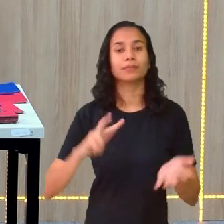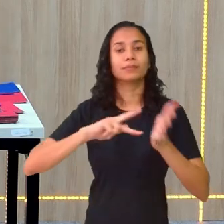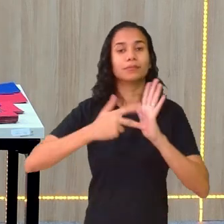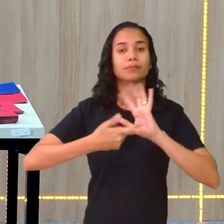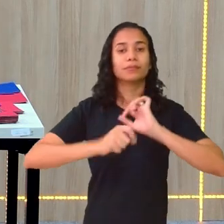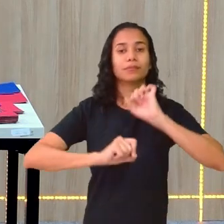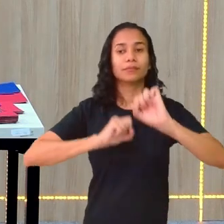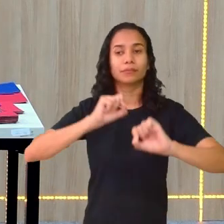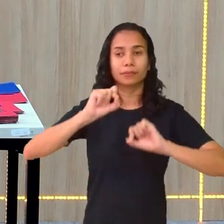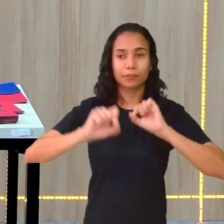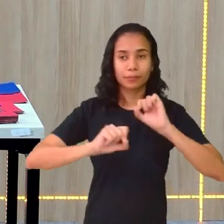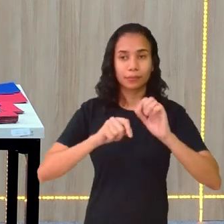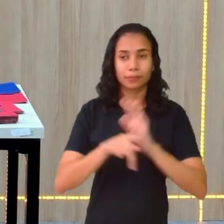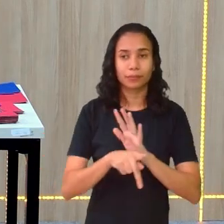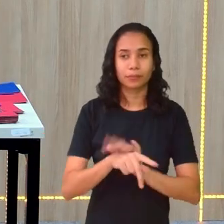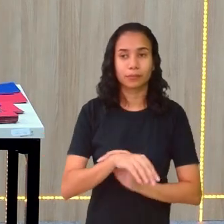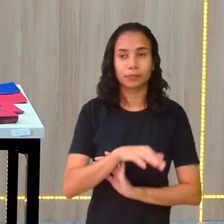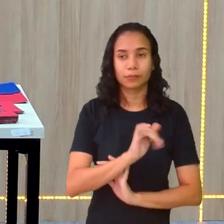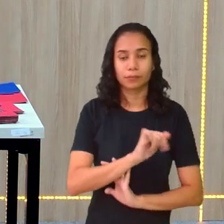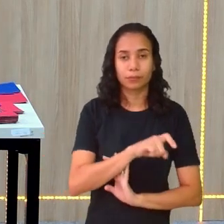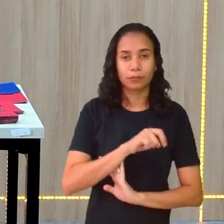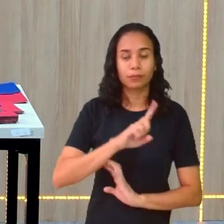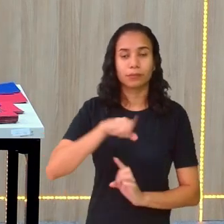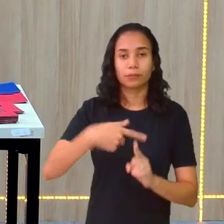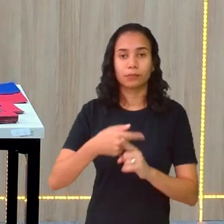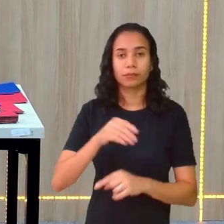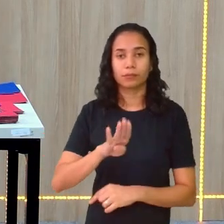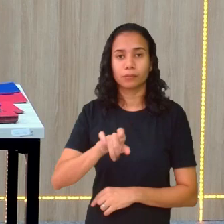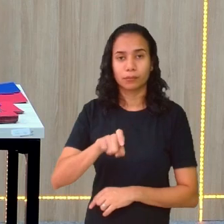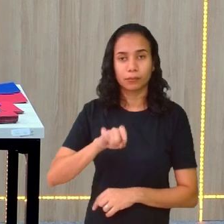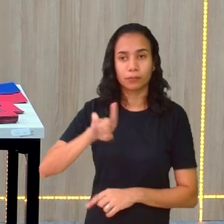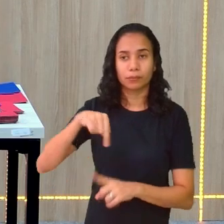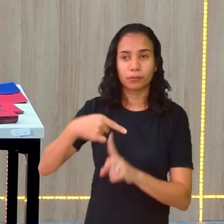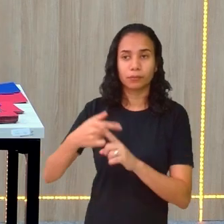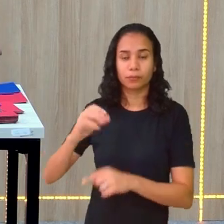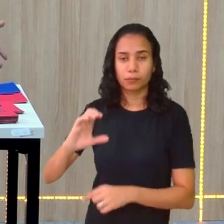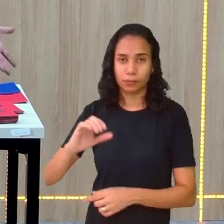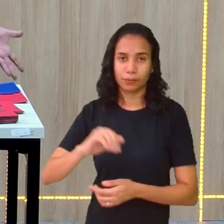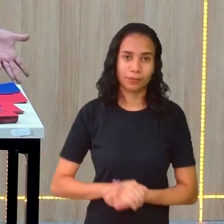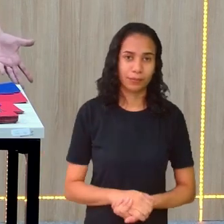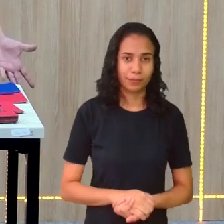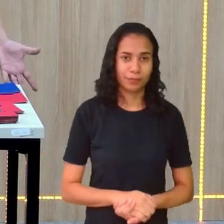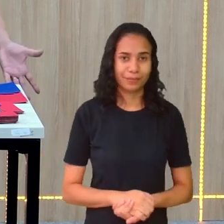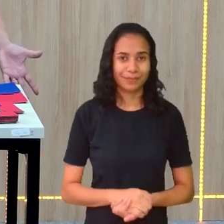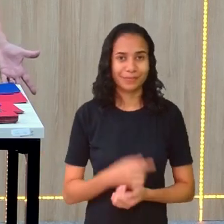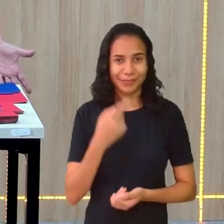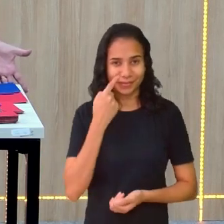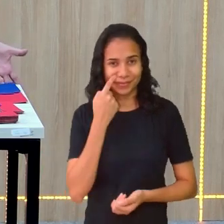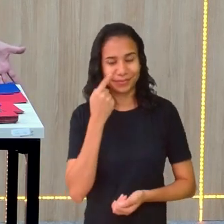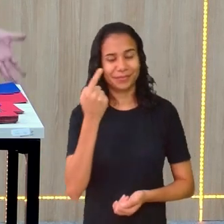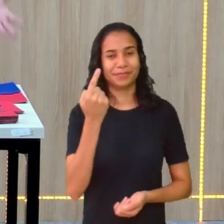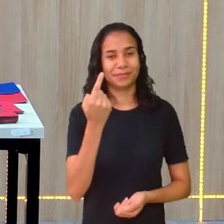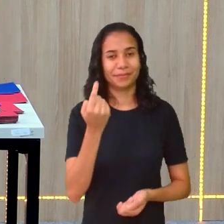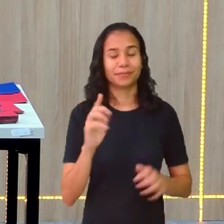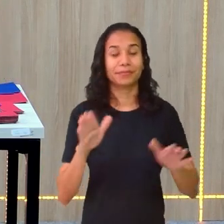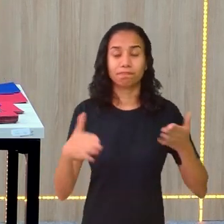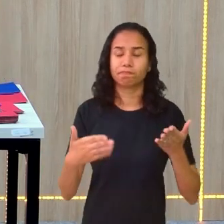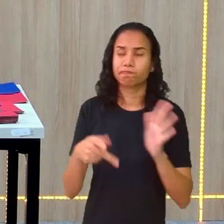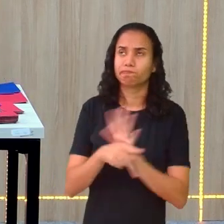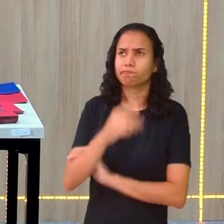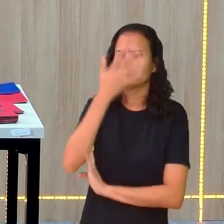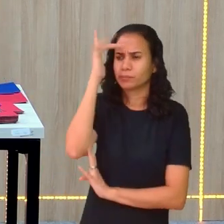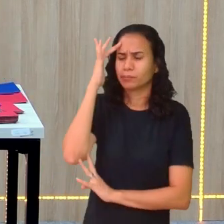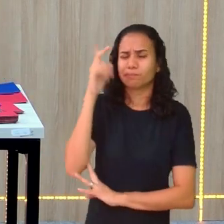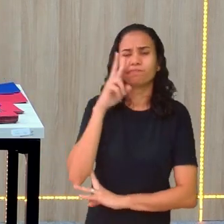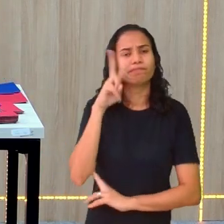seja, ax mais bx mais c. Olha só. Então, de repente,